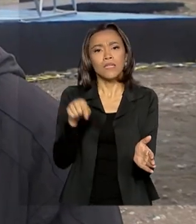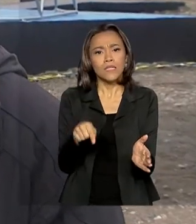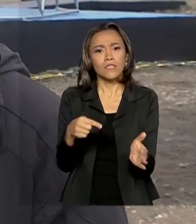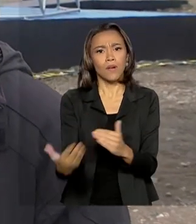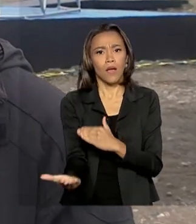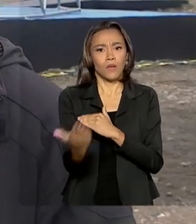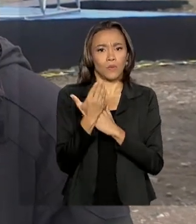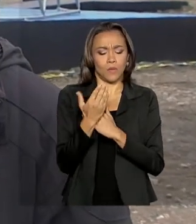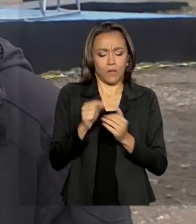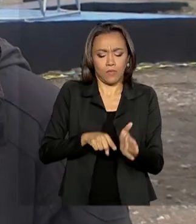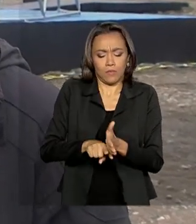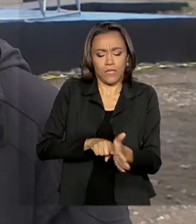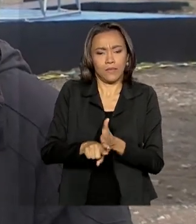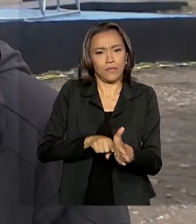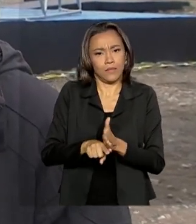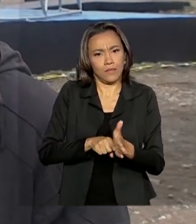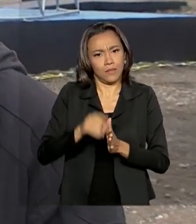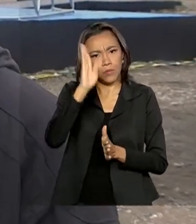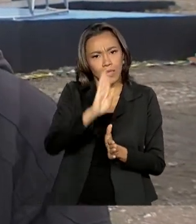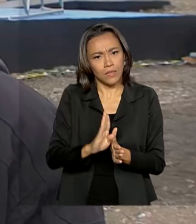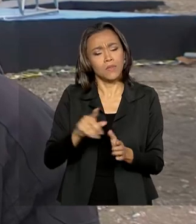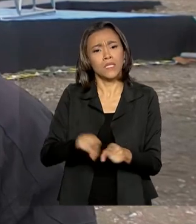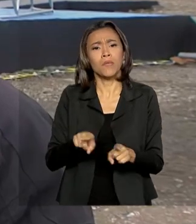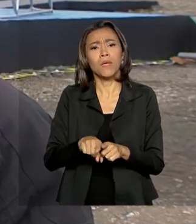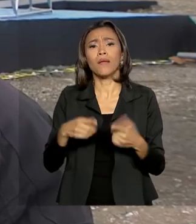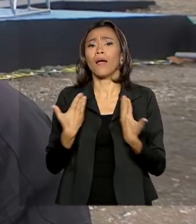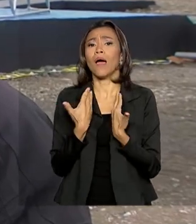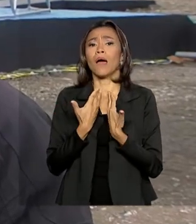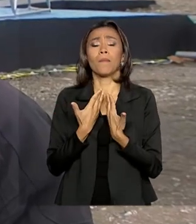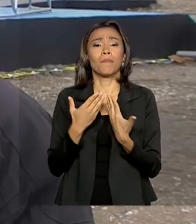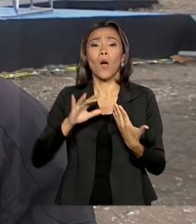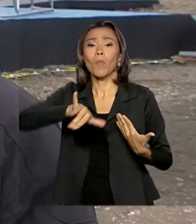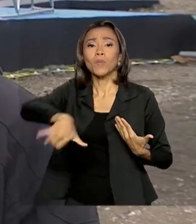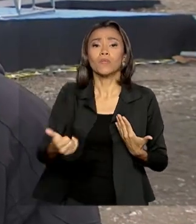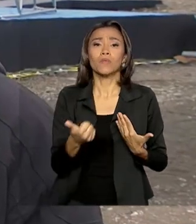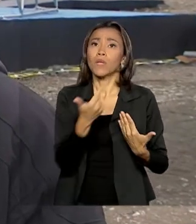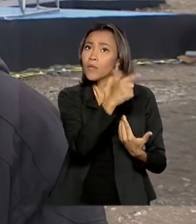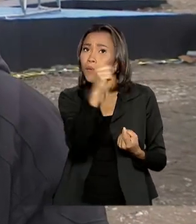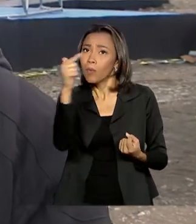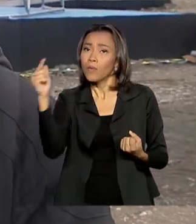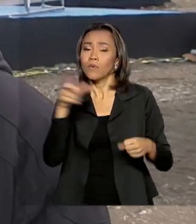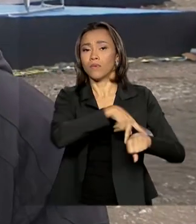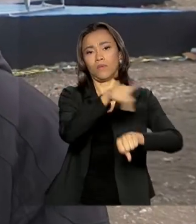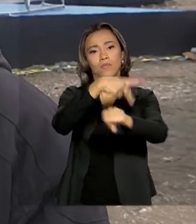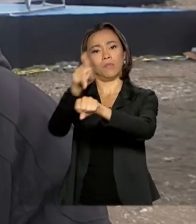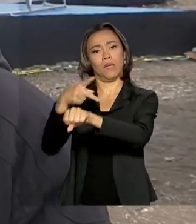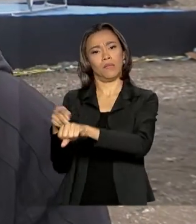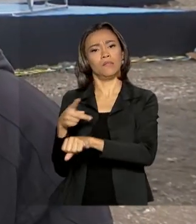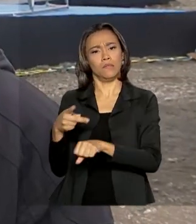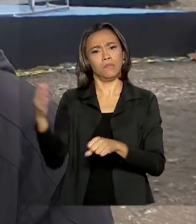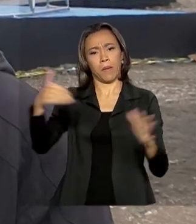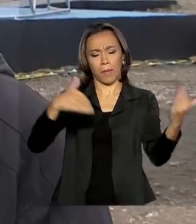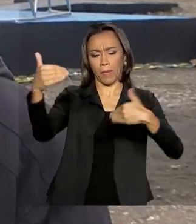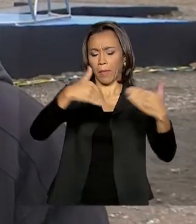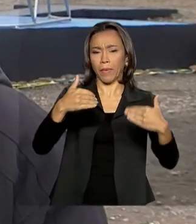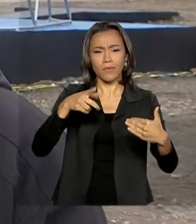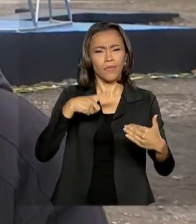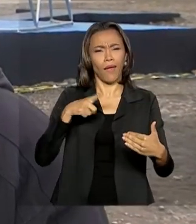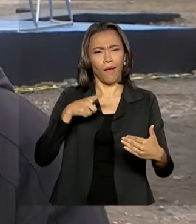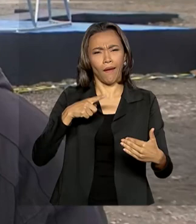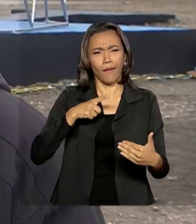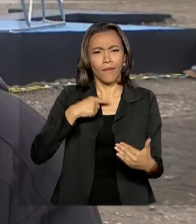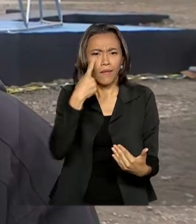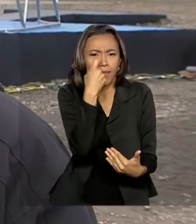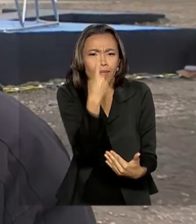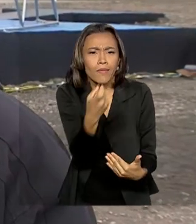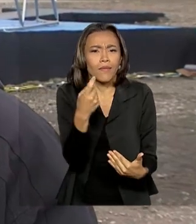pesquisa brasileira e abrir portas para a gente fazer parceria com os outros países aqui que estão fazendo pesquisa também, porque tem muito interesse mútuo. A Marinha tem uma importância muito